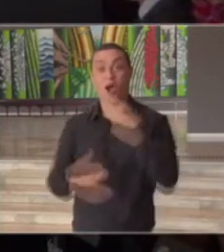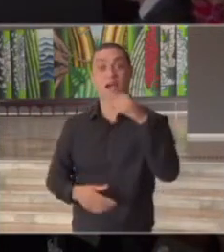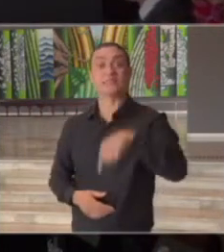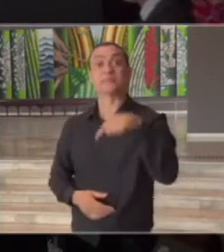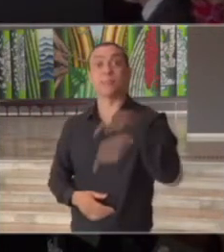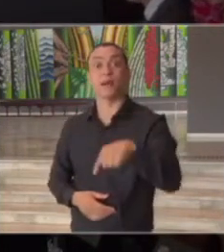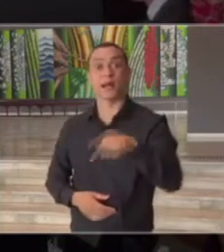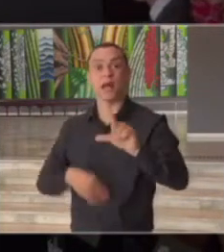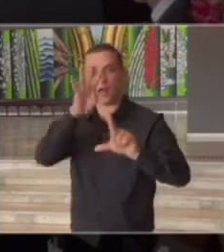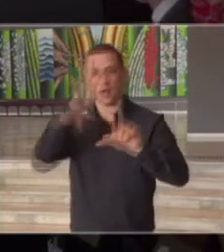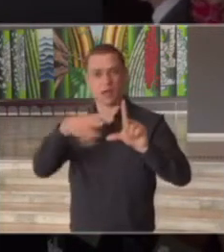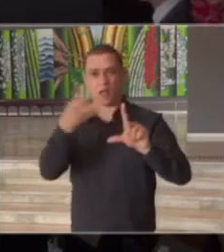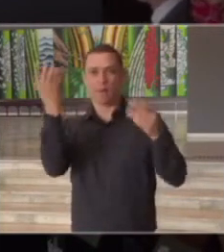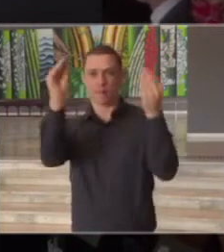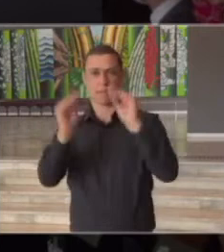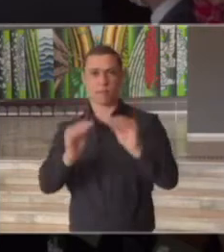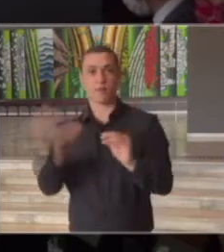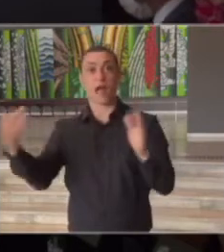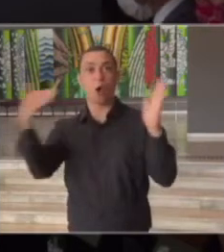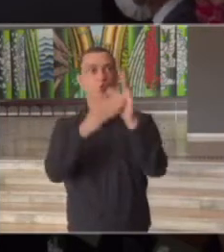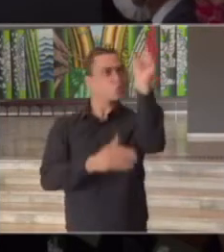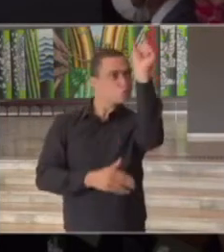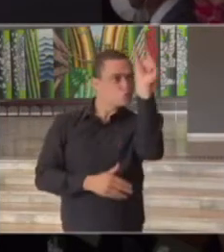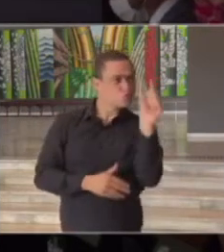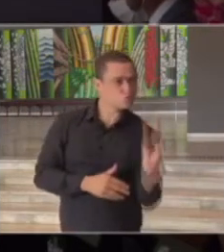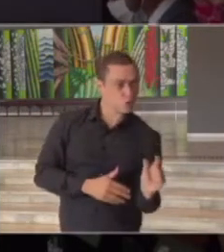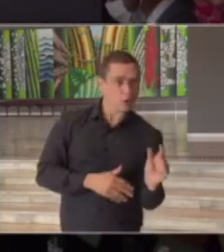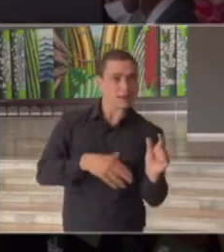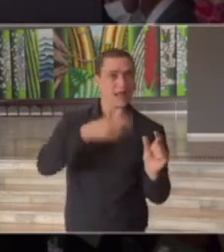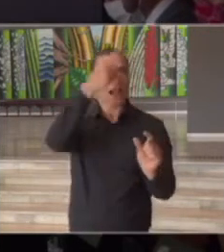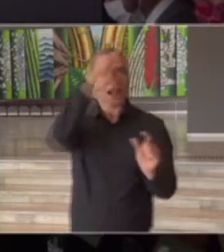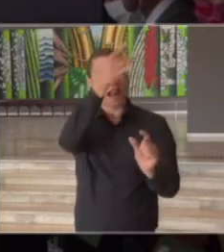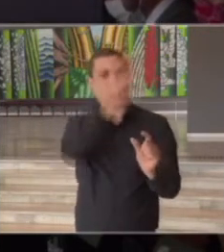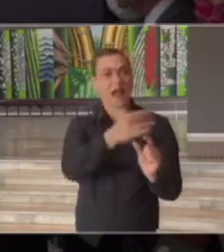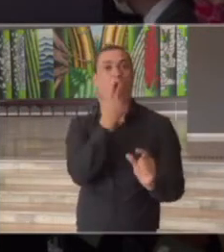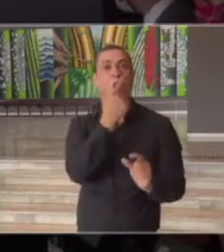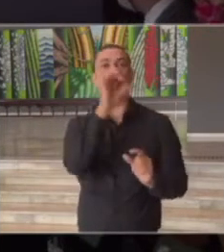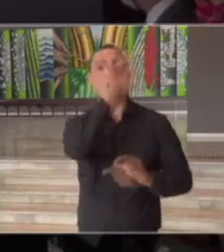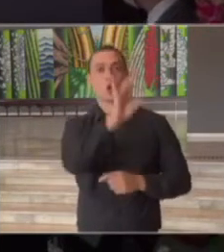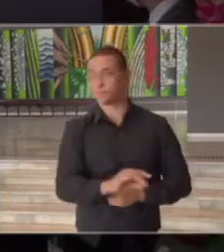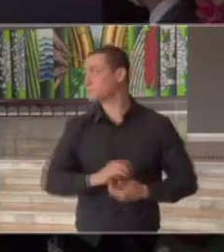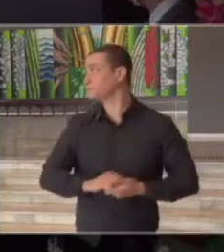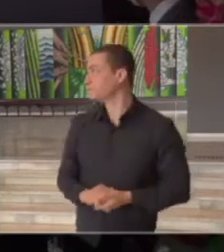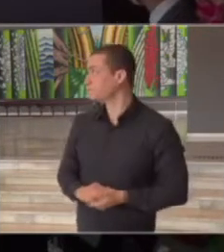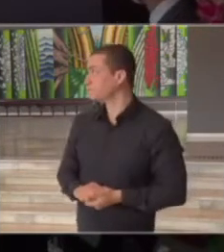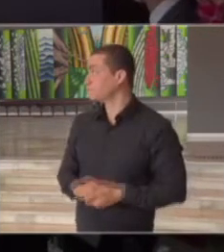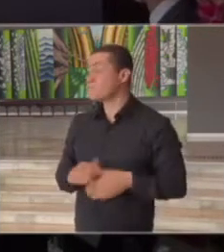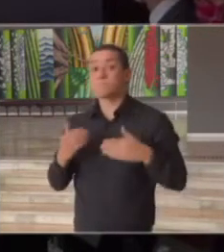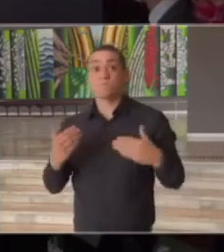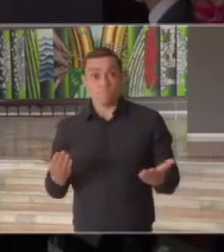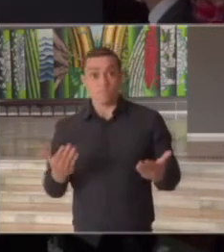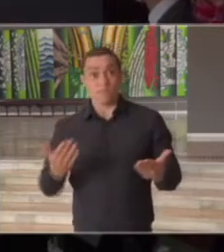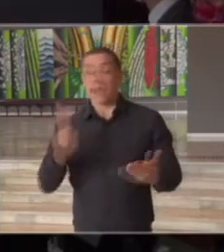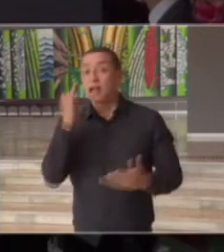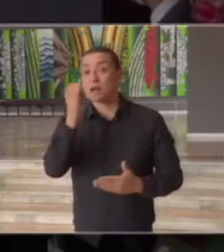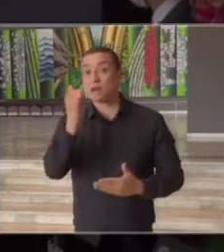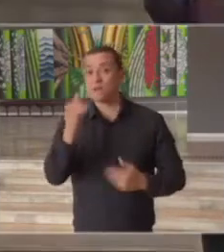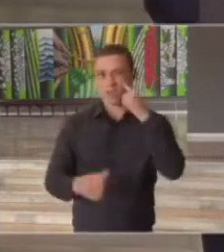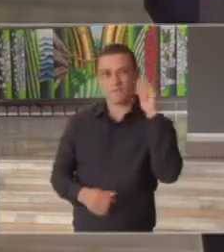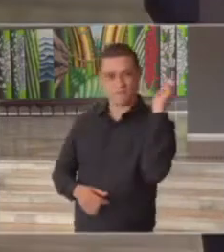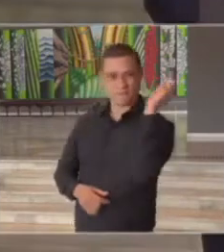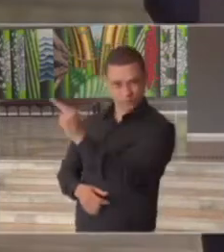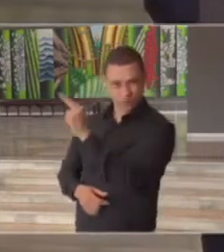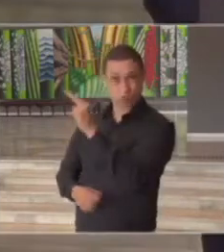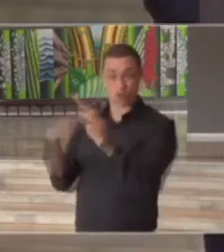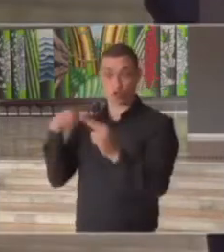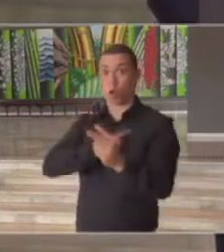atualização na última coluna da classificação vigente nesse momento gostaria de chamar a atenção que honrando